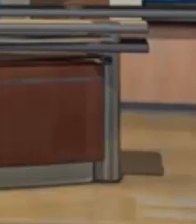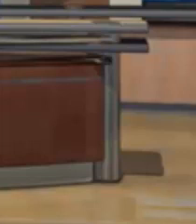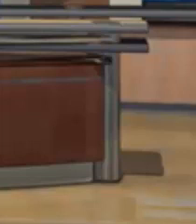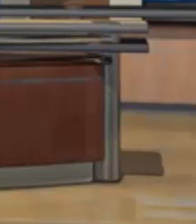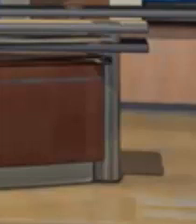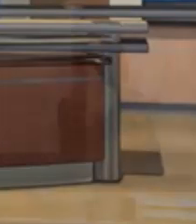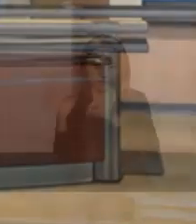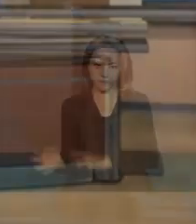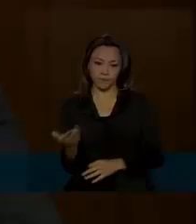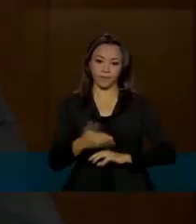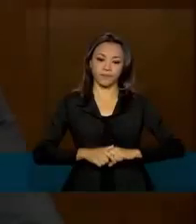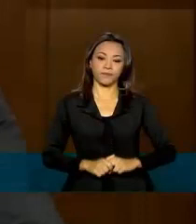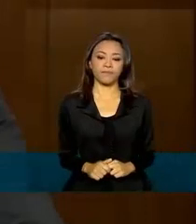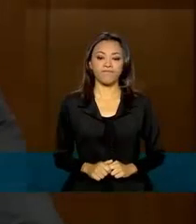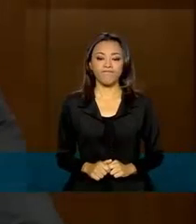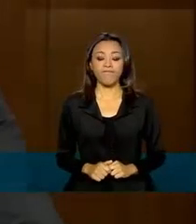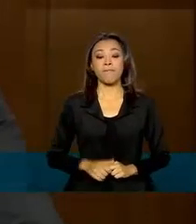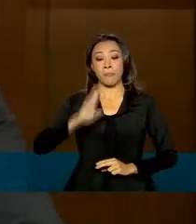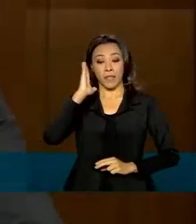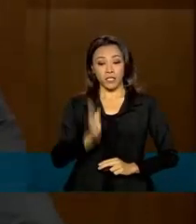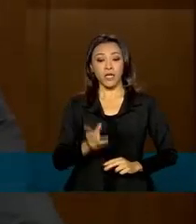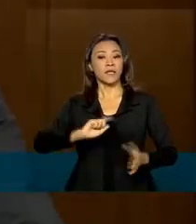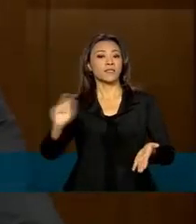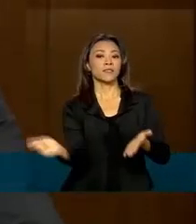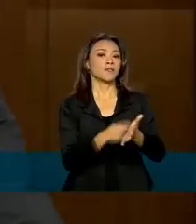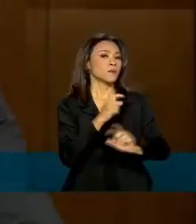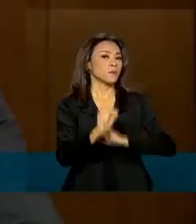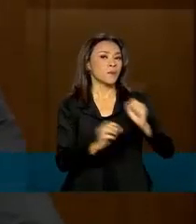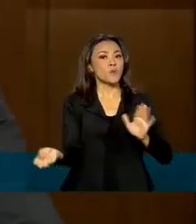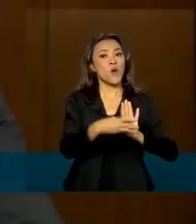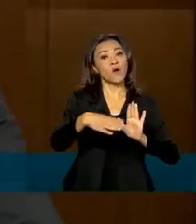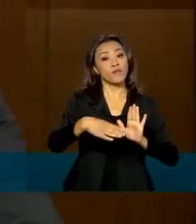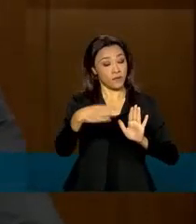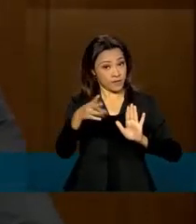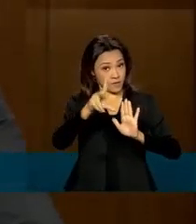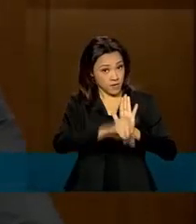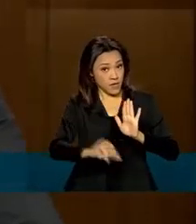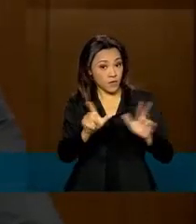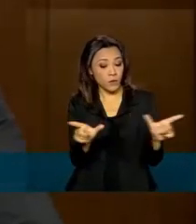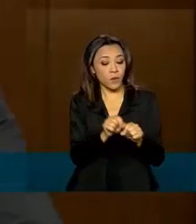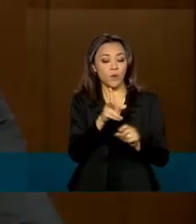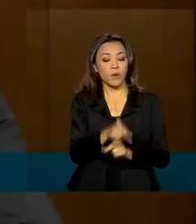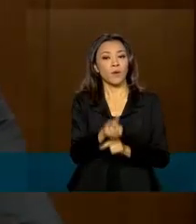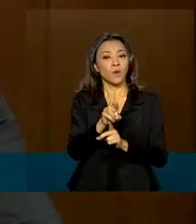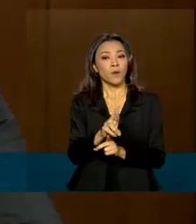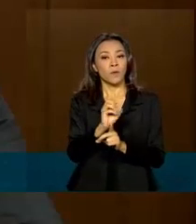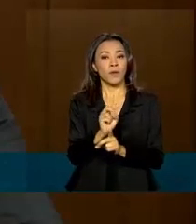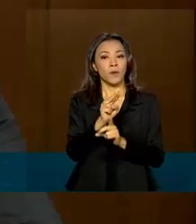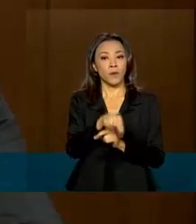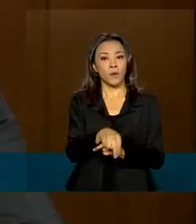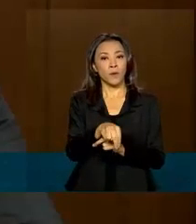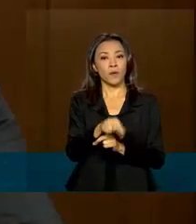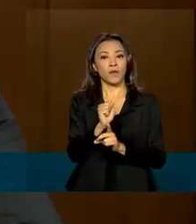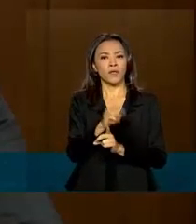pandemia do Covid-19. Sancionamos a nova lei do Pronamp, agora permanente, que pode destinar a vários